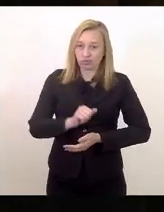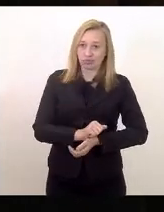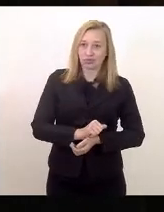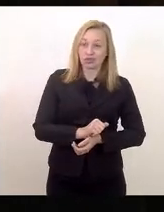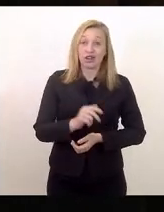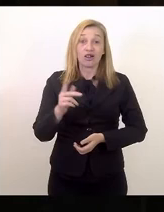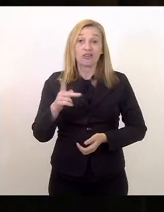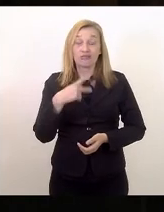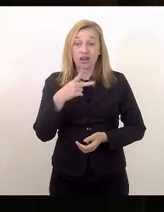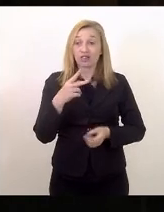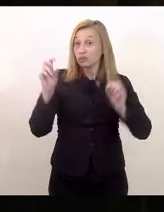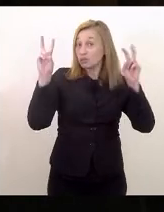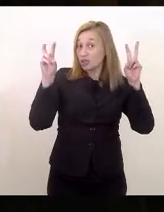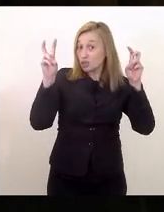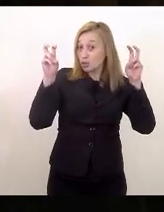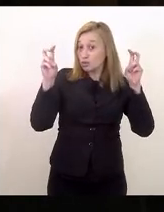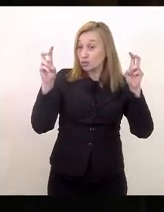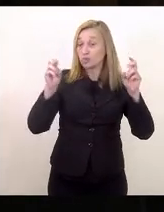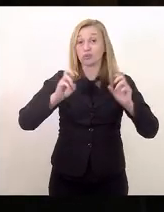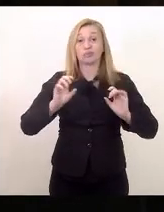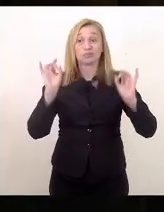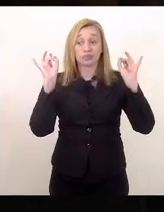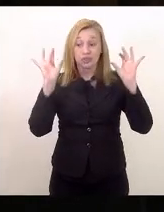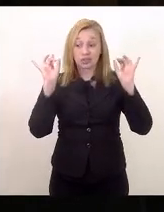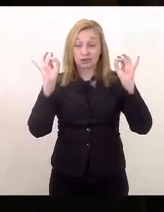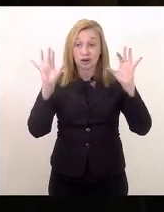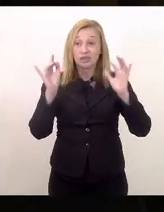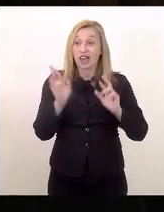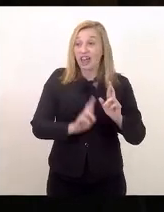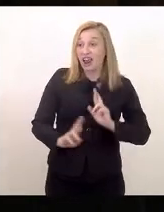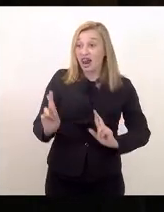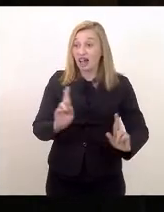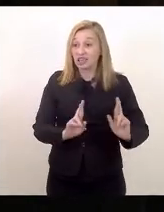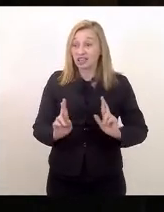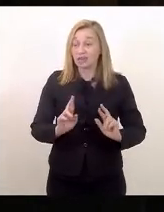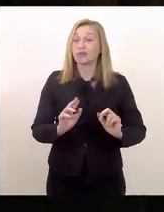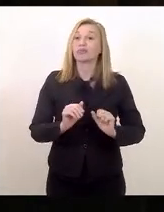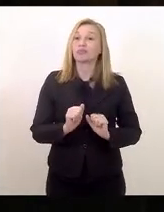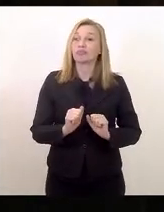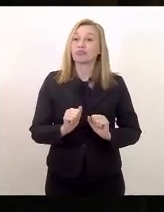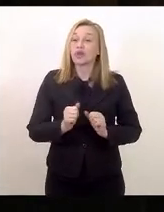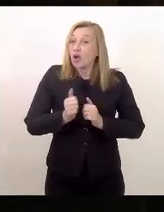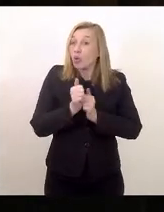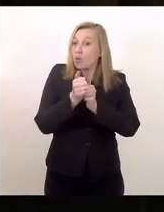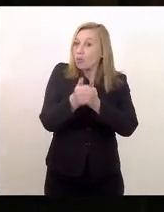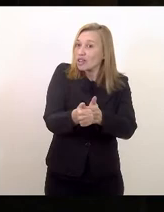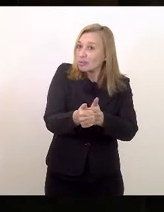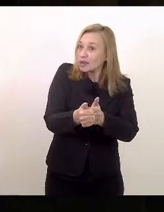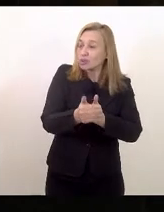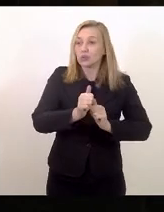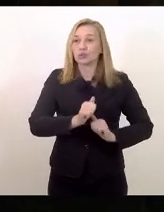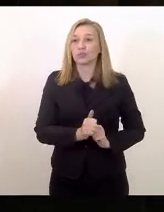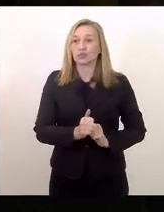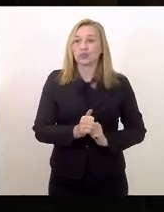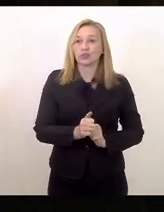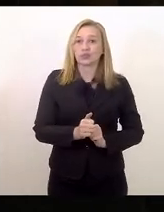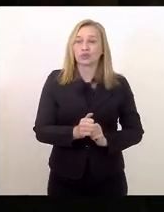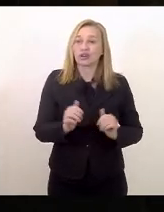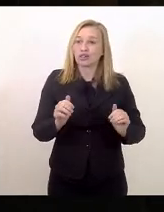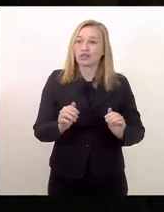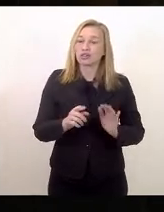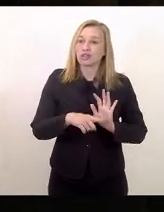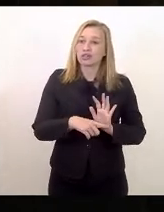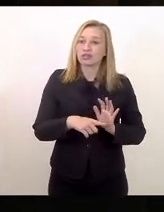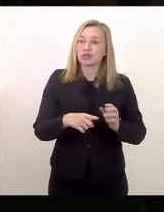questões específicas relativas ao acompanhamento dos incentivos